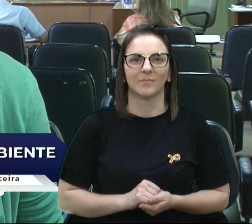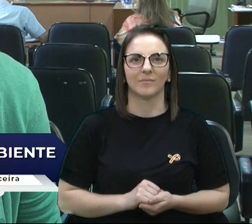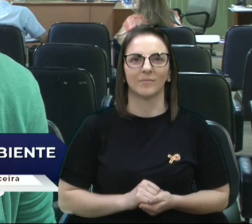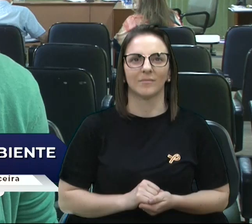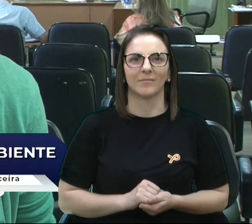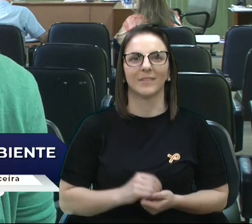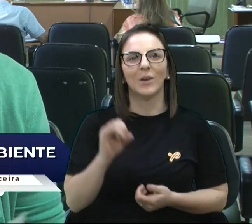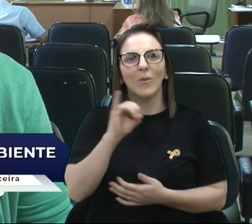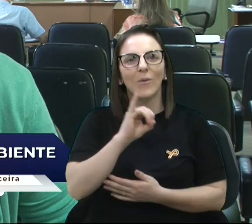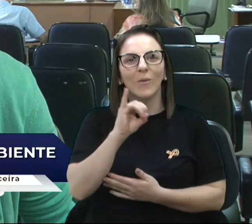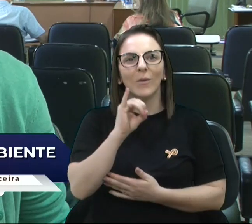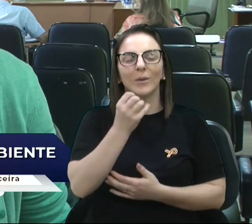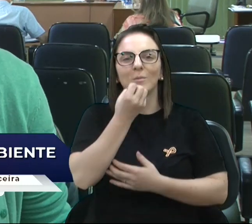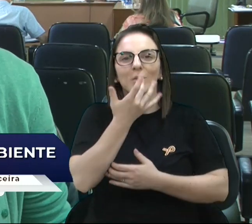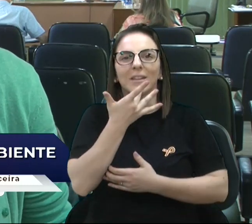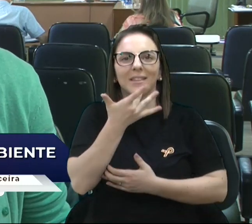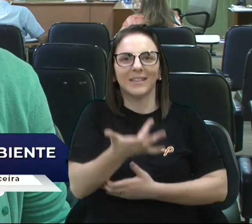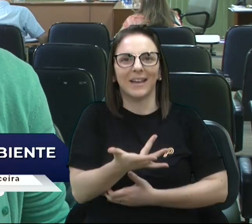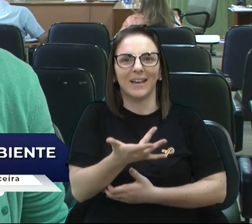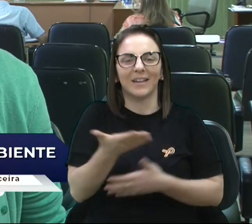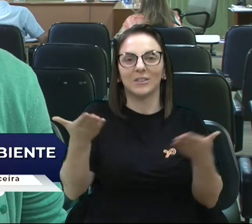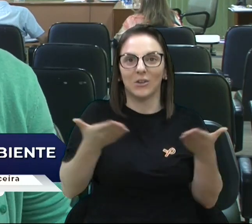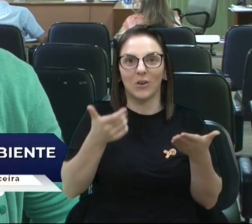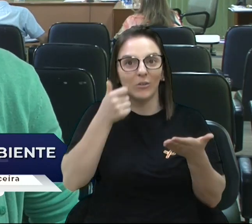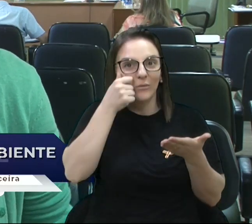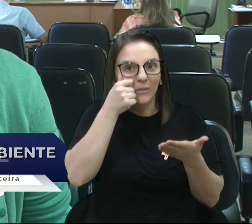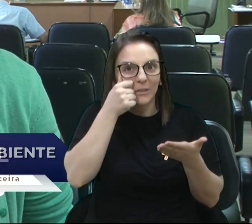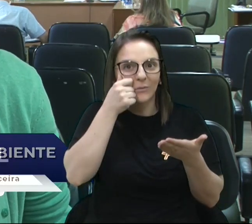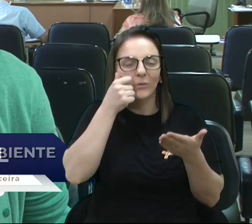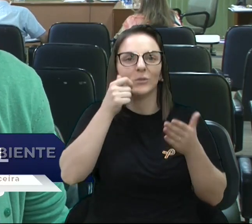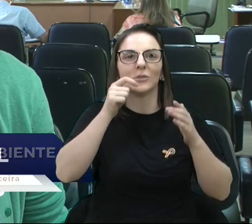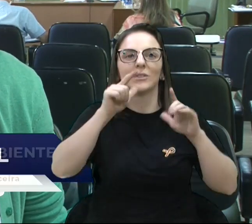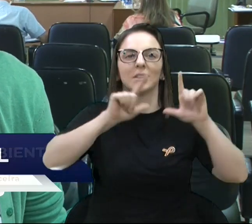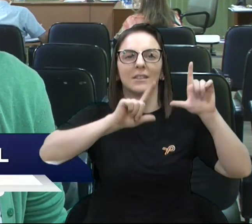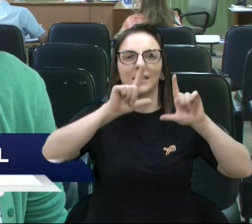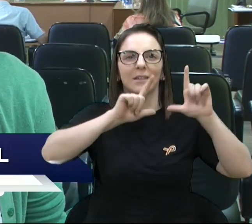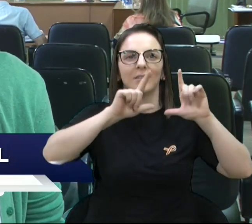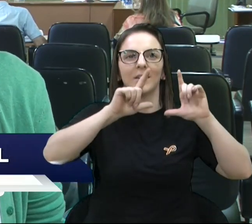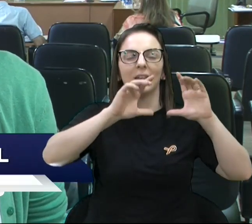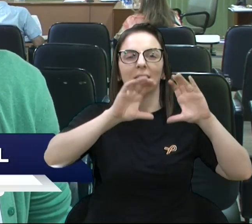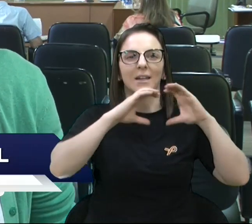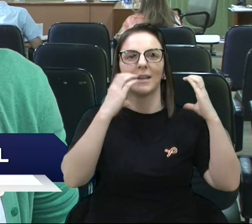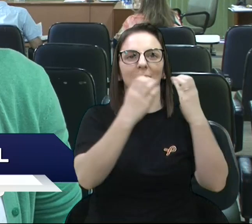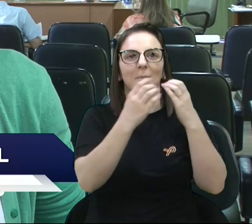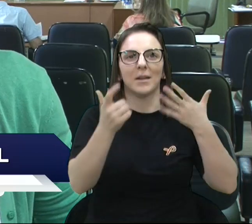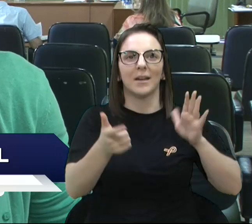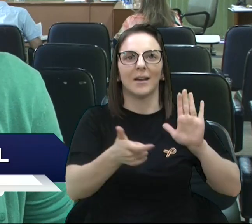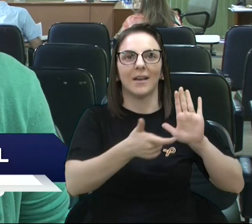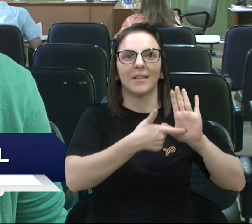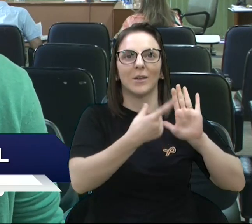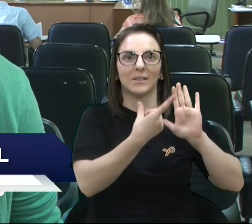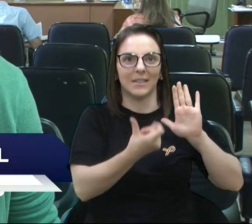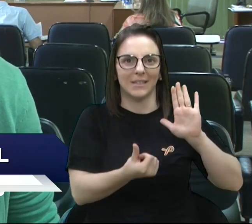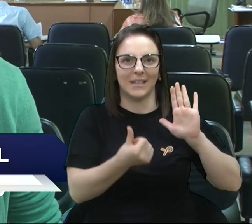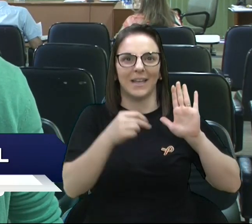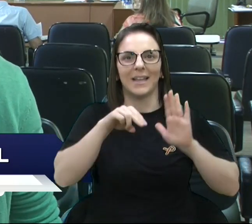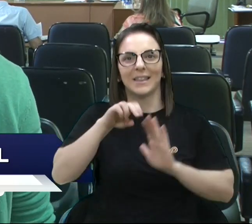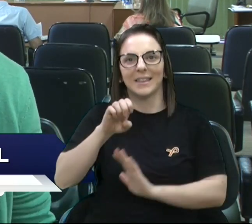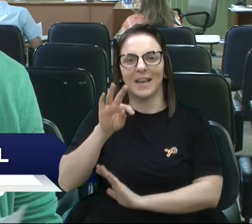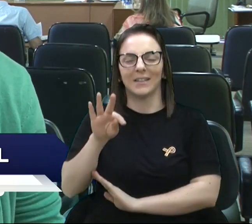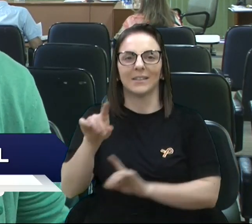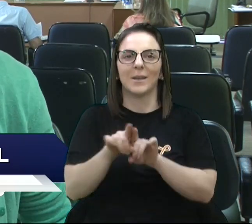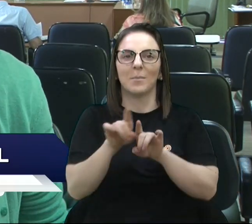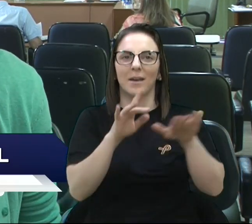Oi gente, boa tarde. Estamos ao vivo aqui pela TV Câmara, canal 16 da Anete e também pelas nossas redes sociais.